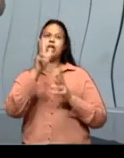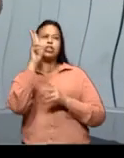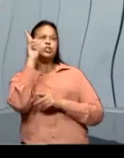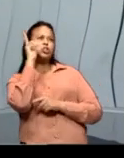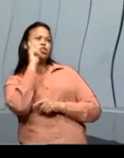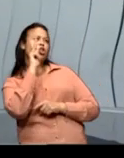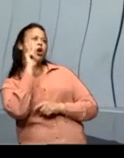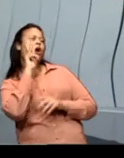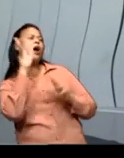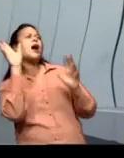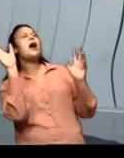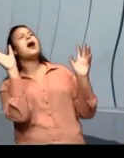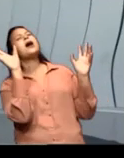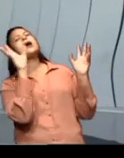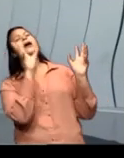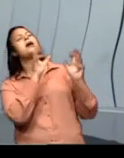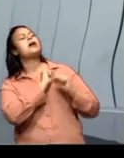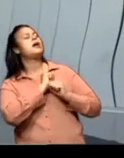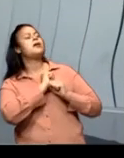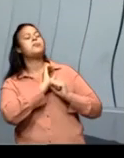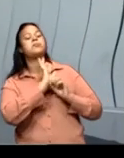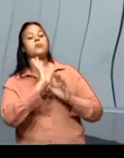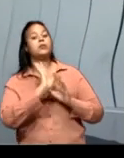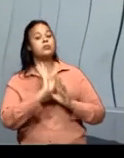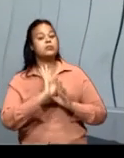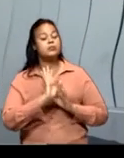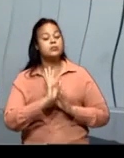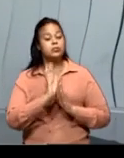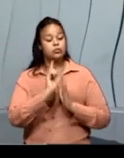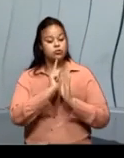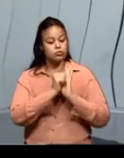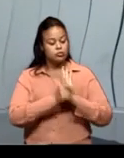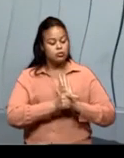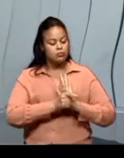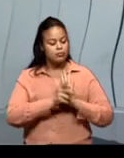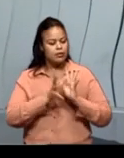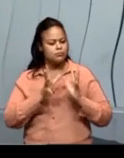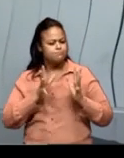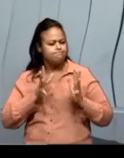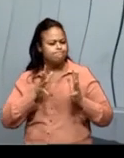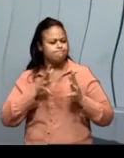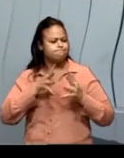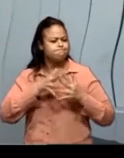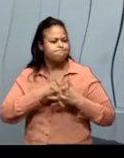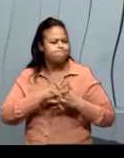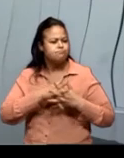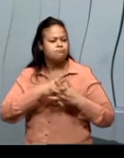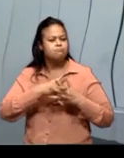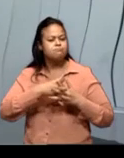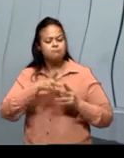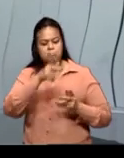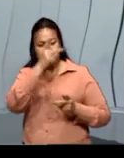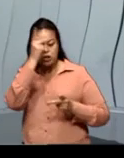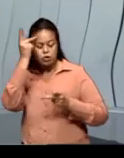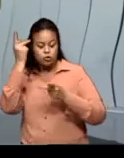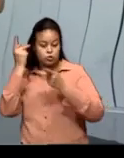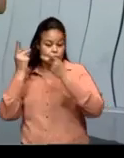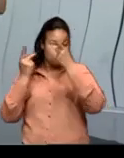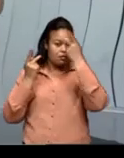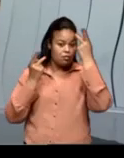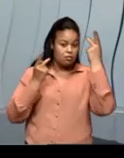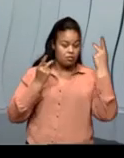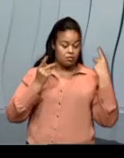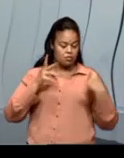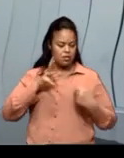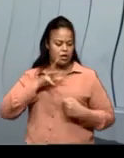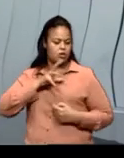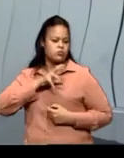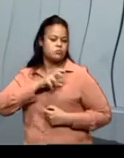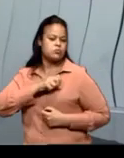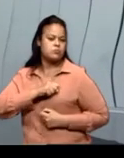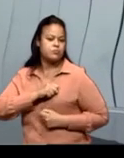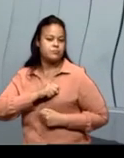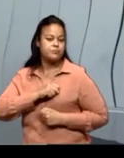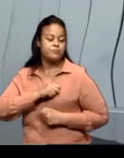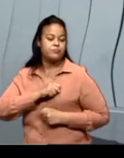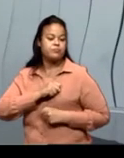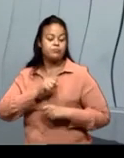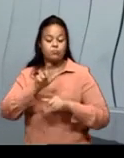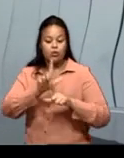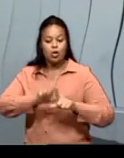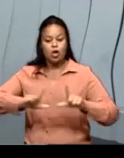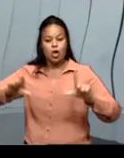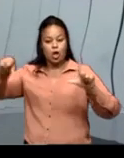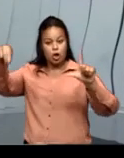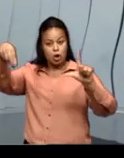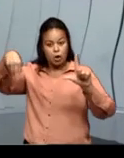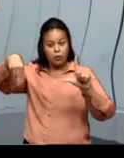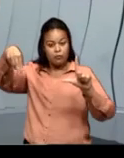gênero narrativo, uma história mais complexa, mais densa, envolvendo as personagens. Ok? A novela, não